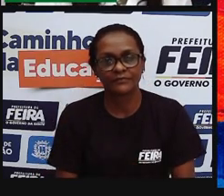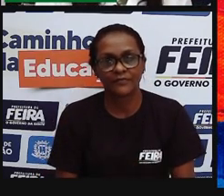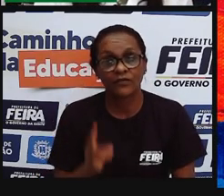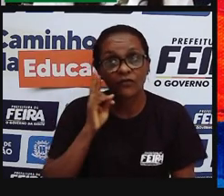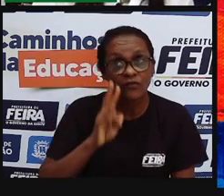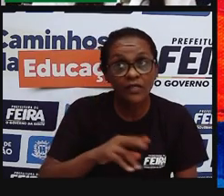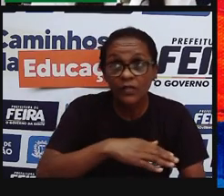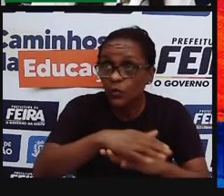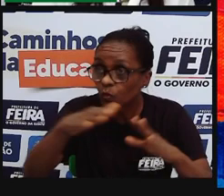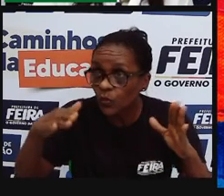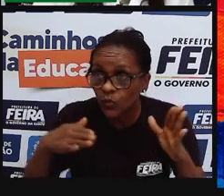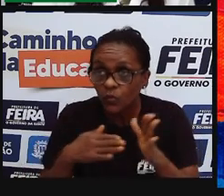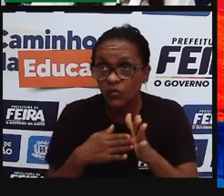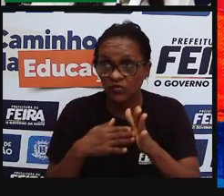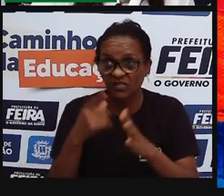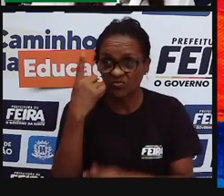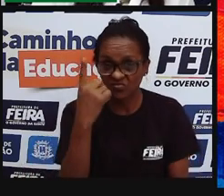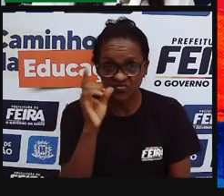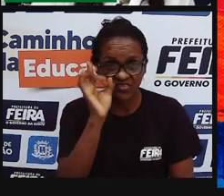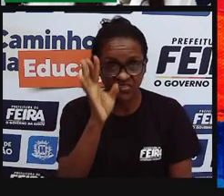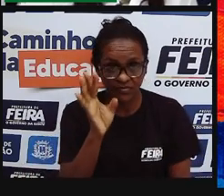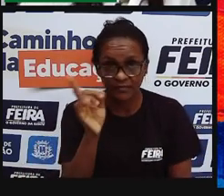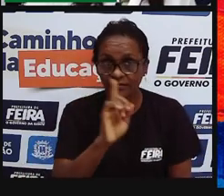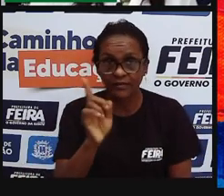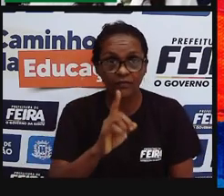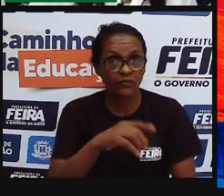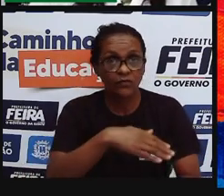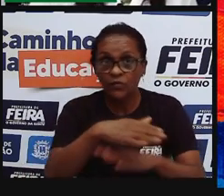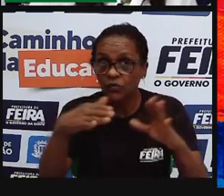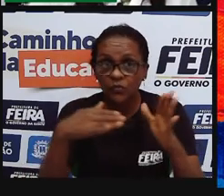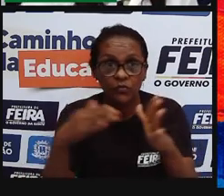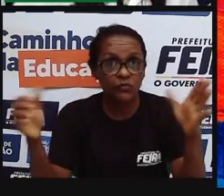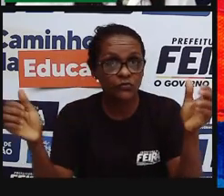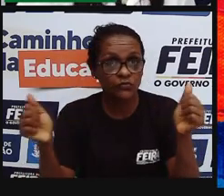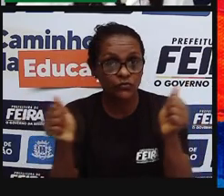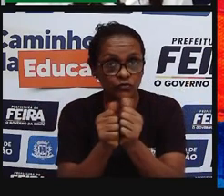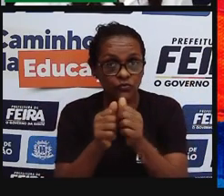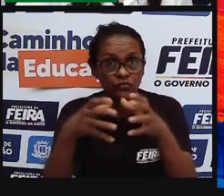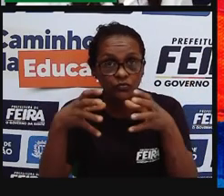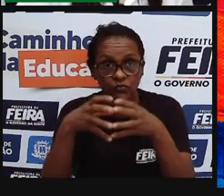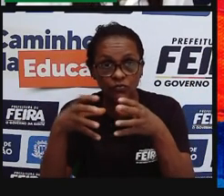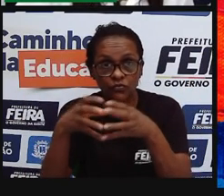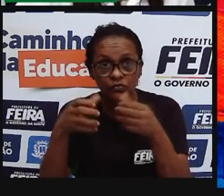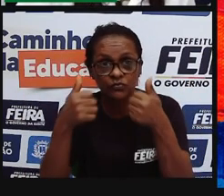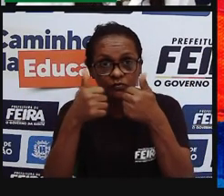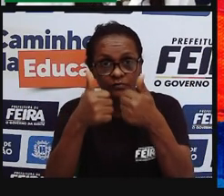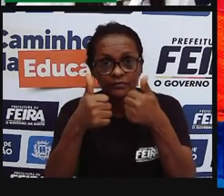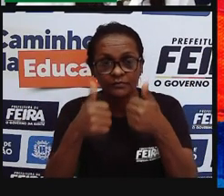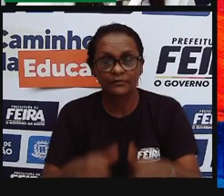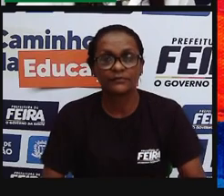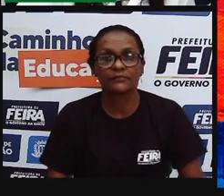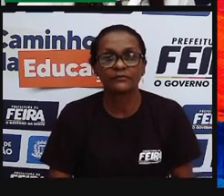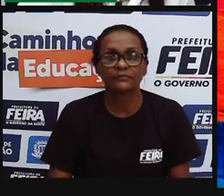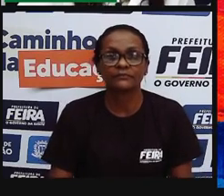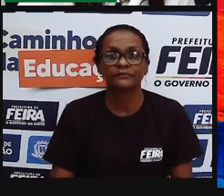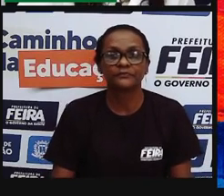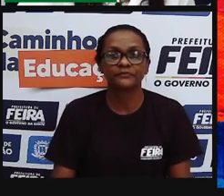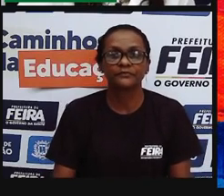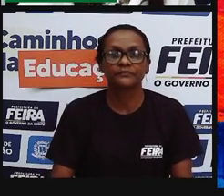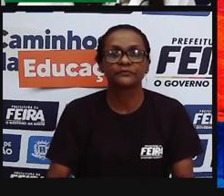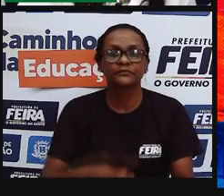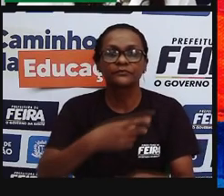os microecossistemas, vamos pensar assim. E aí, nós temos os principais ecossistemas